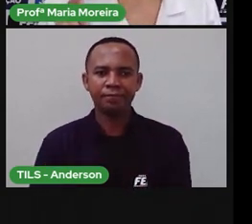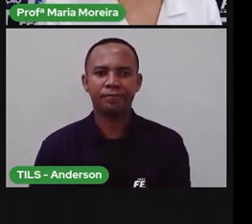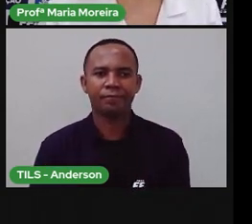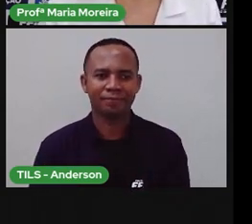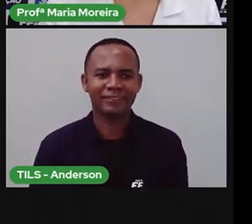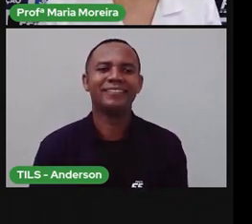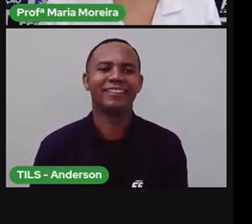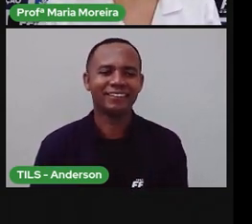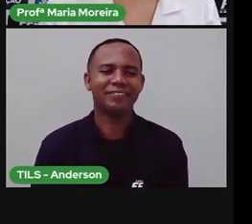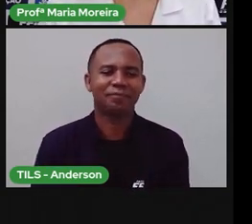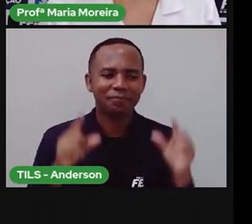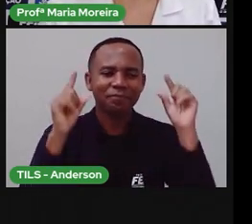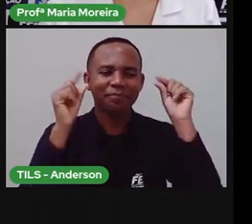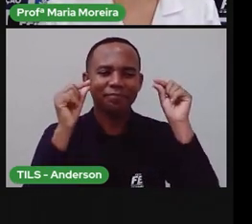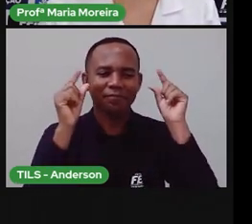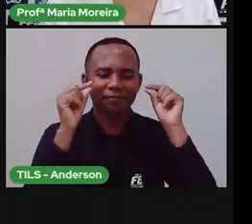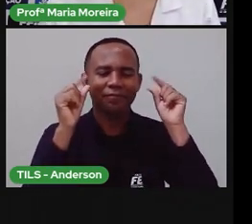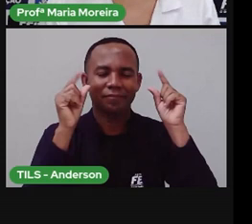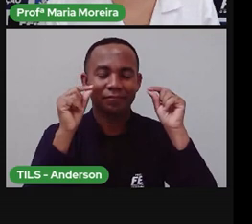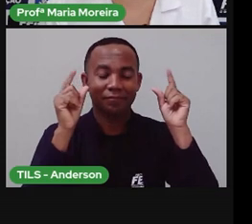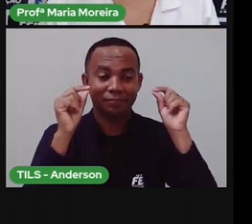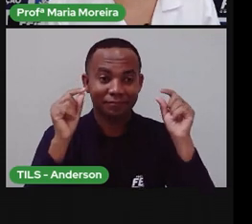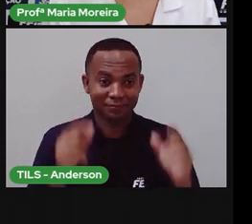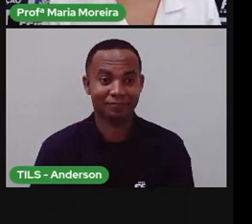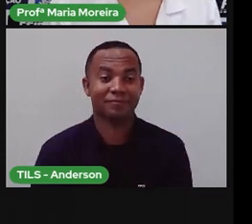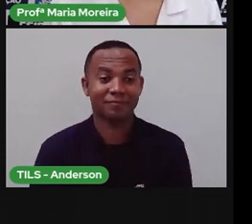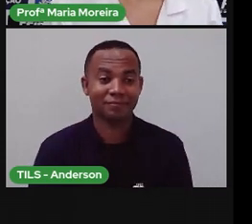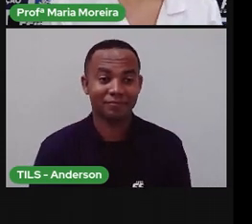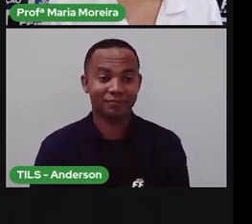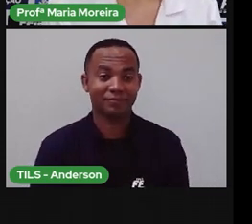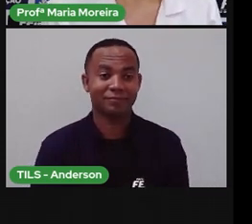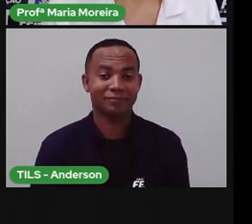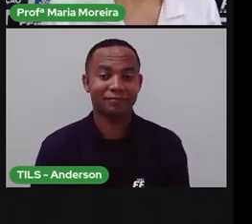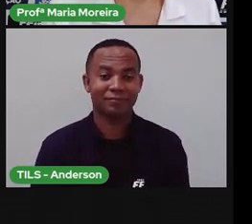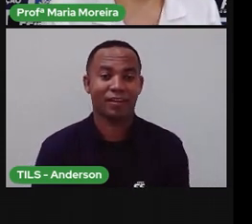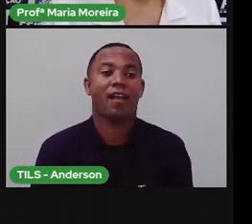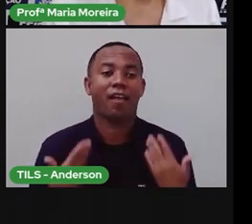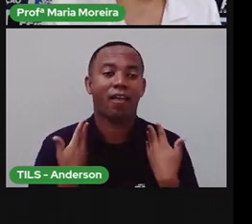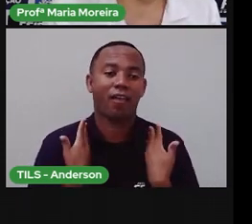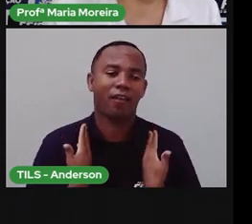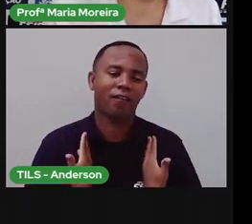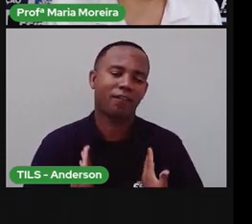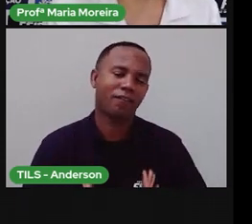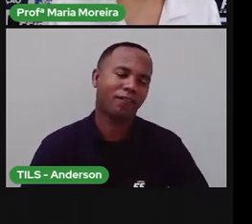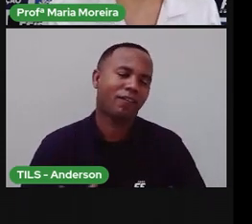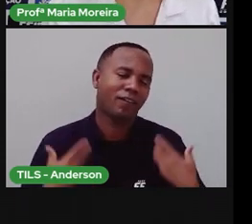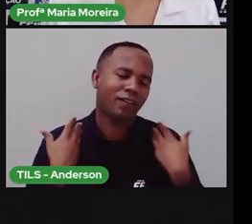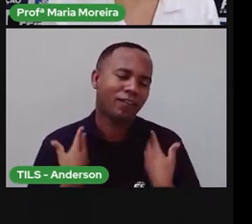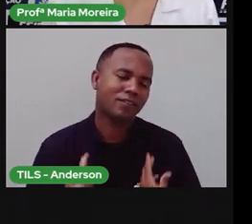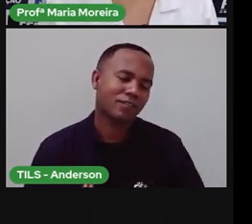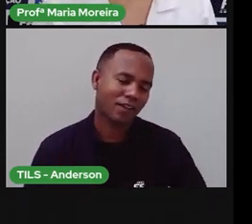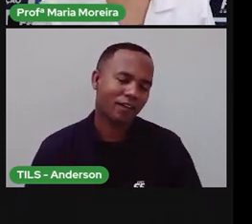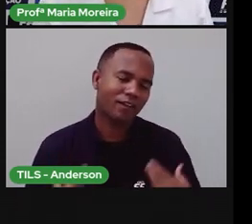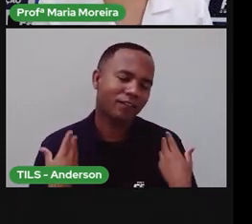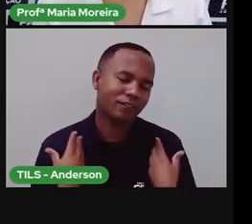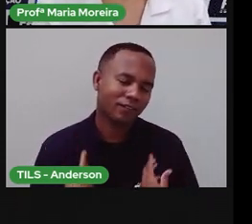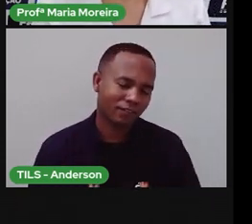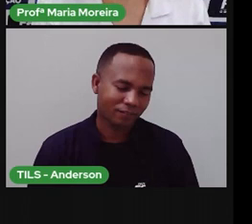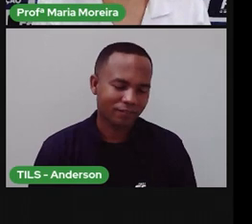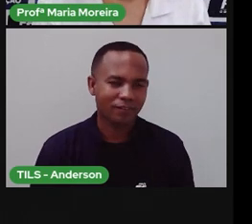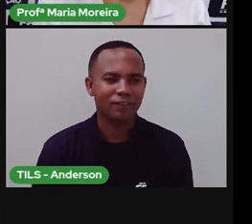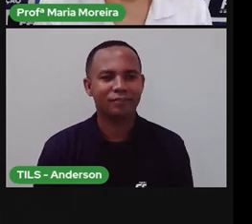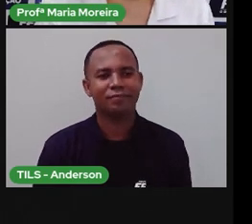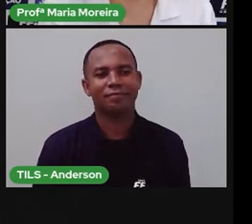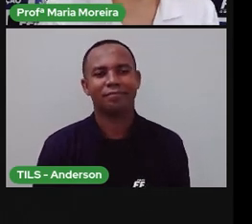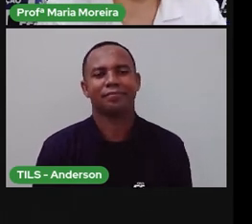é onde você está com sono, gente. Está com sono, está vendo, né? Com dobrinho direito, né, meu filho? Trabalhando demais,